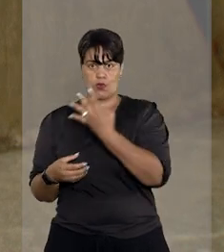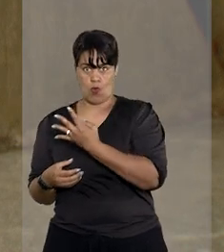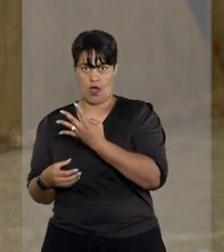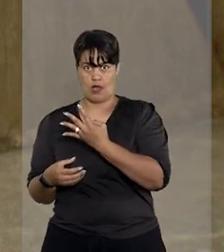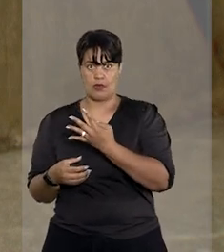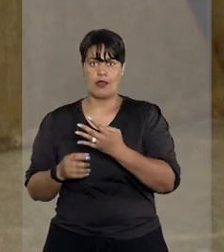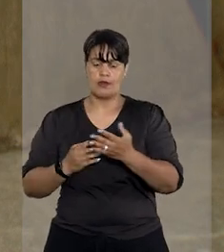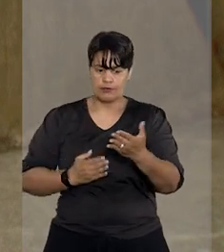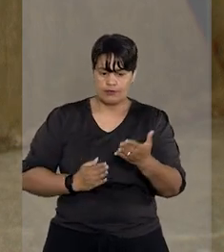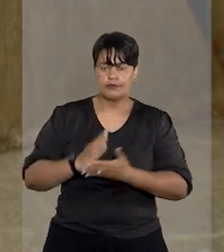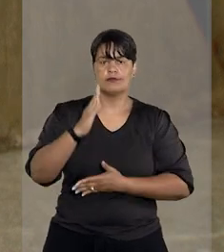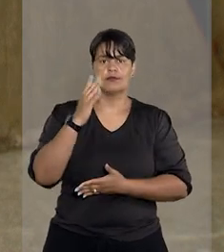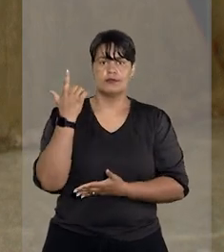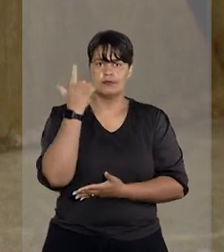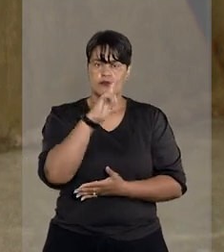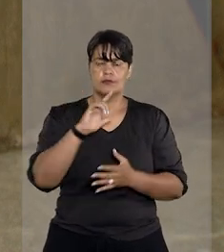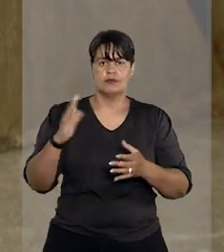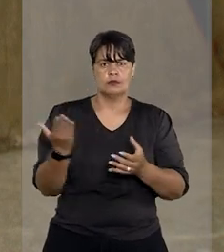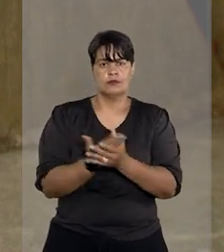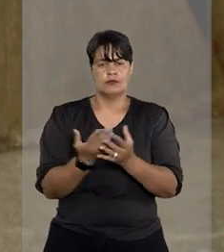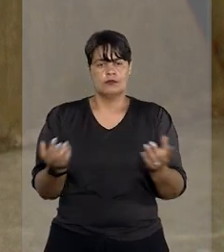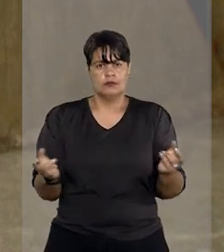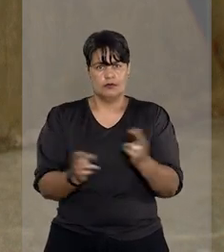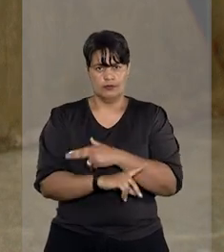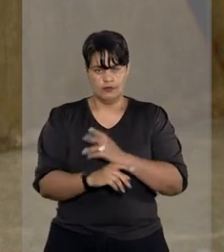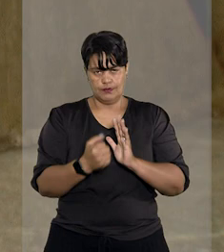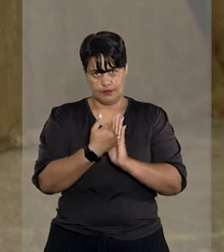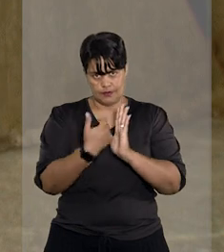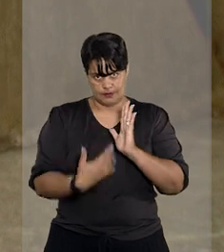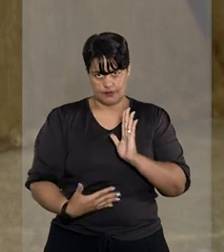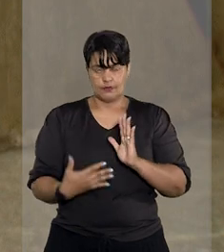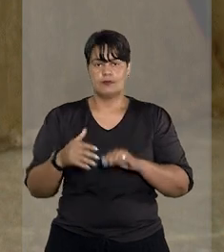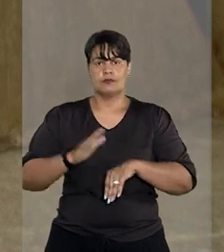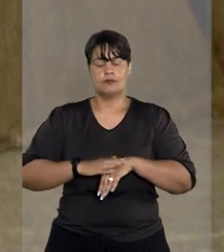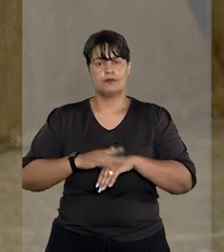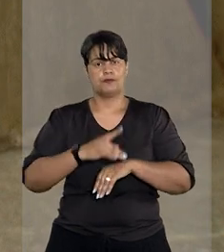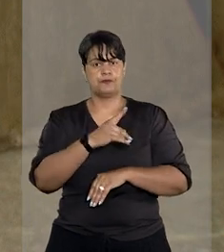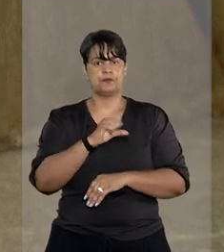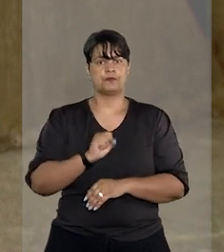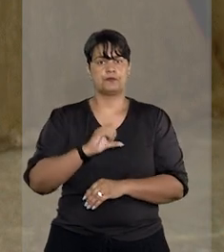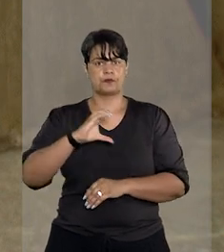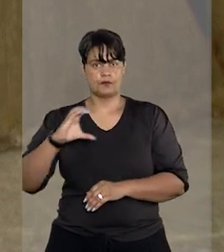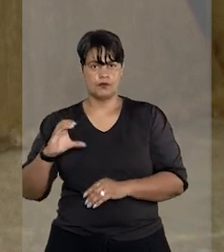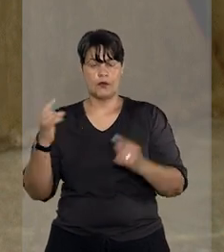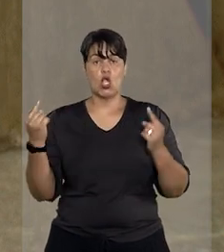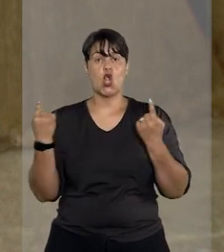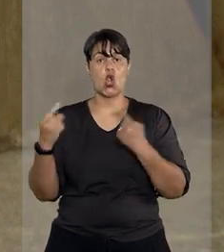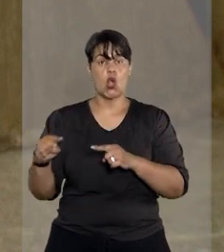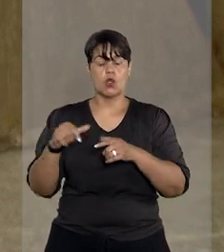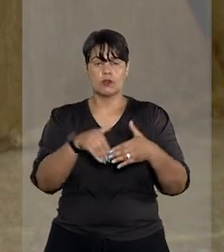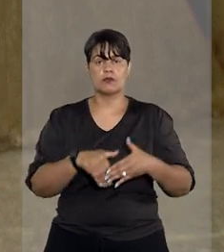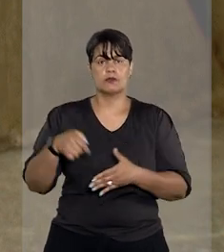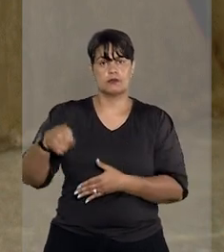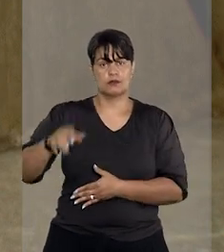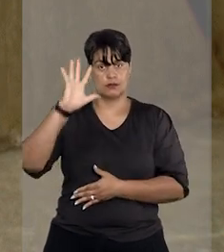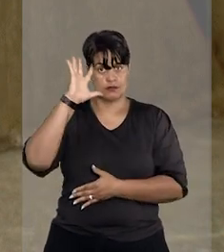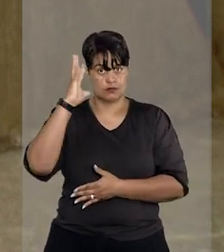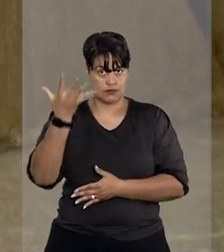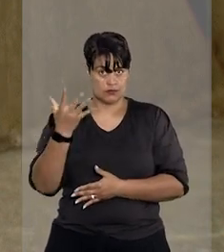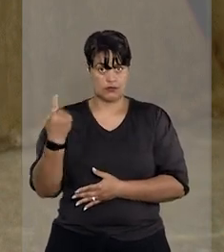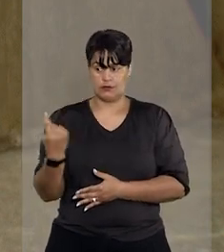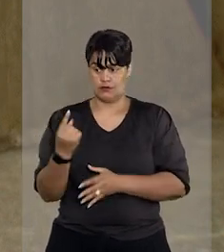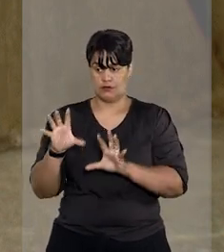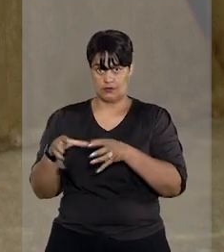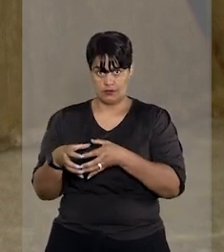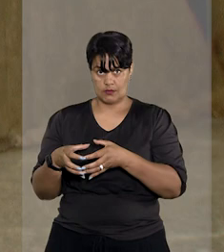deu provimento aos embargos de divergência interpostos pelo Estado de Santa Catarina contra a córdão da primeira turma, que considerou